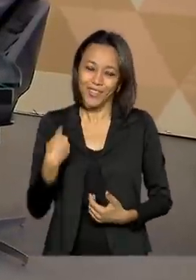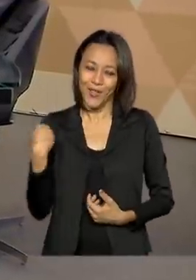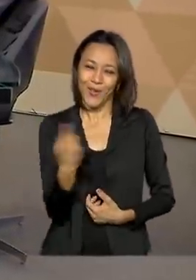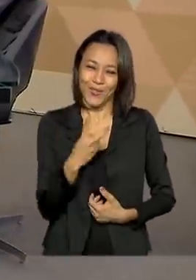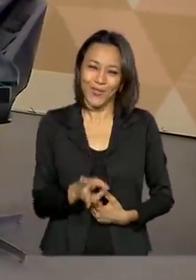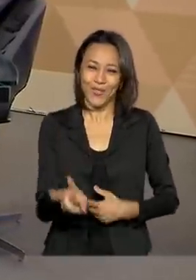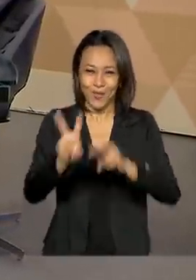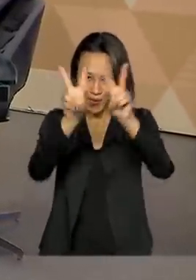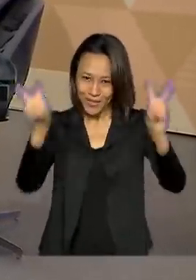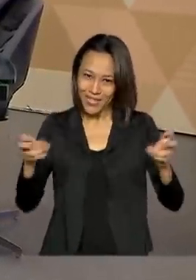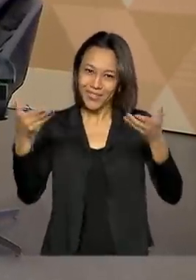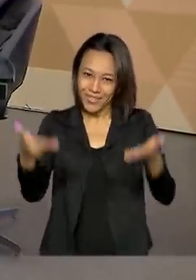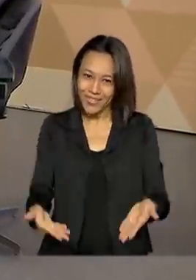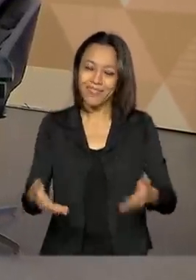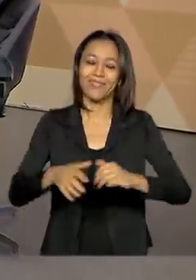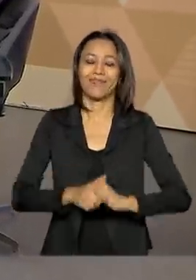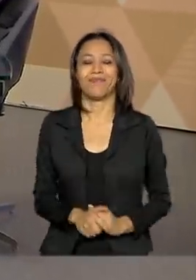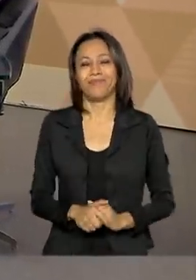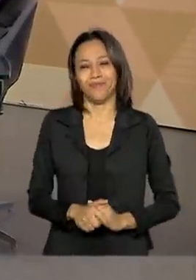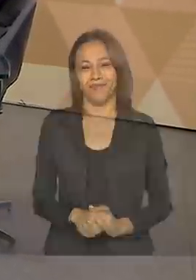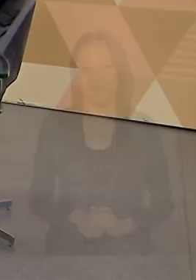continua em pauta aqui na TV Brasil.